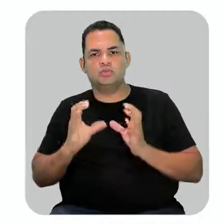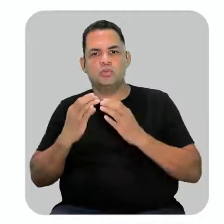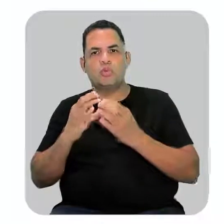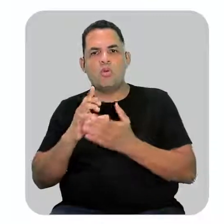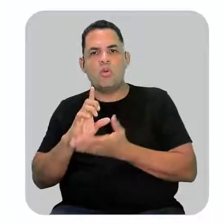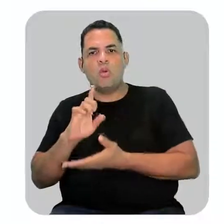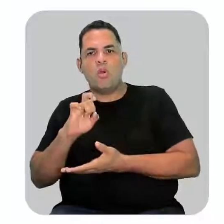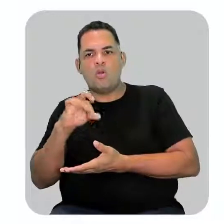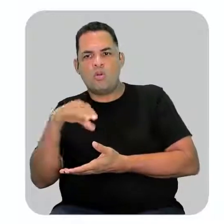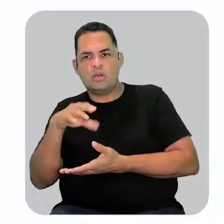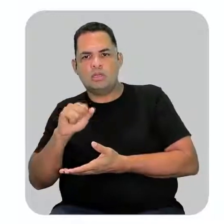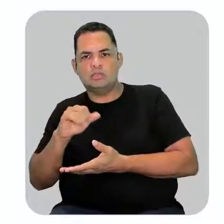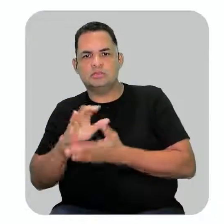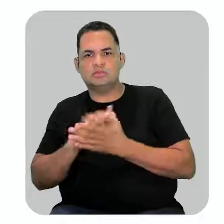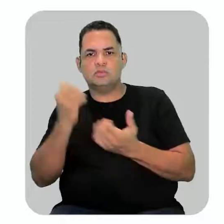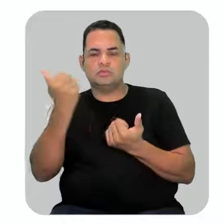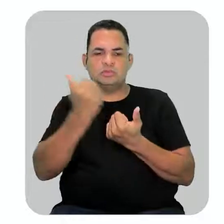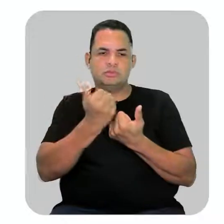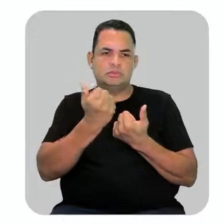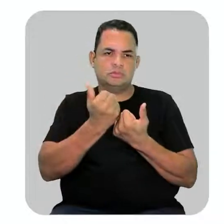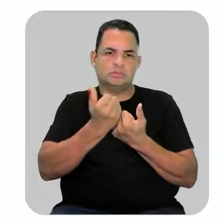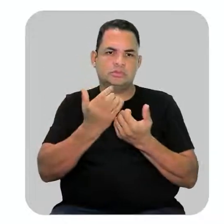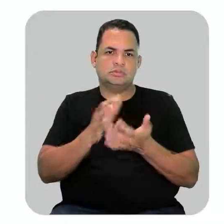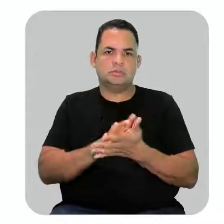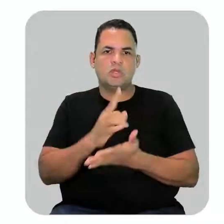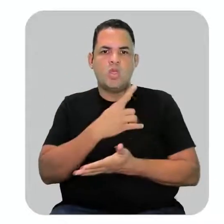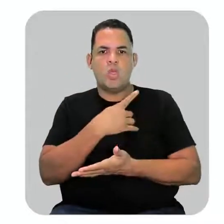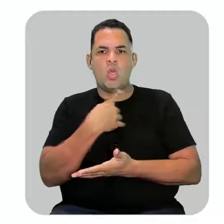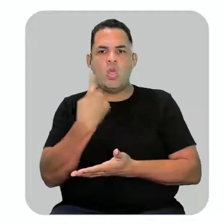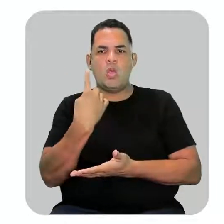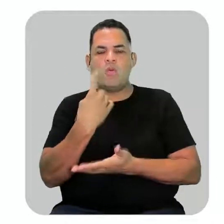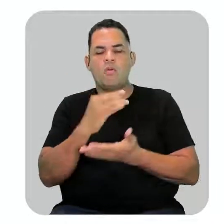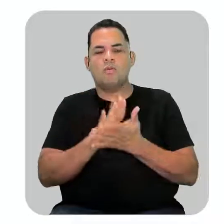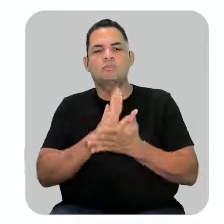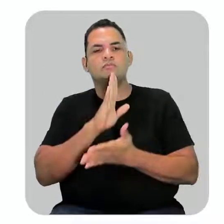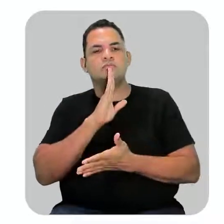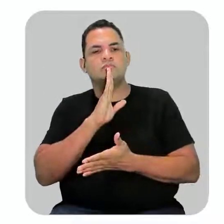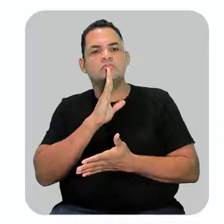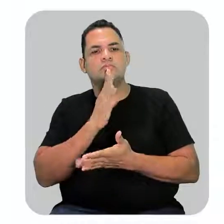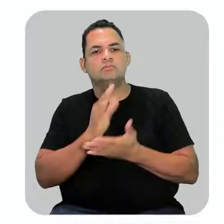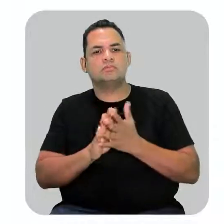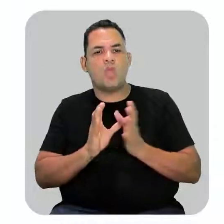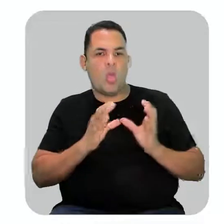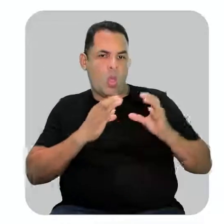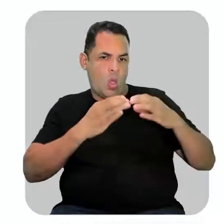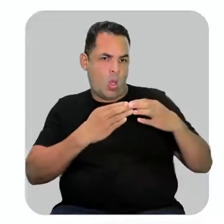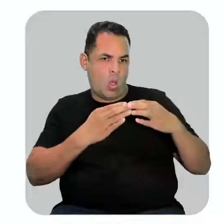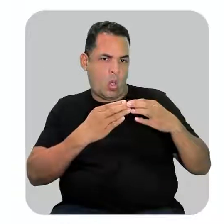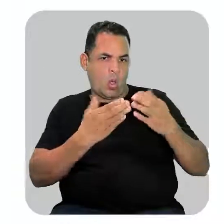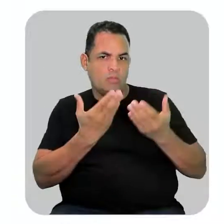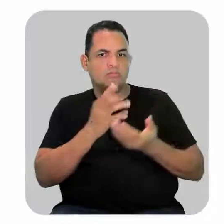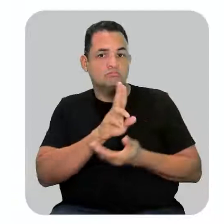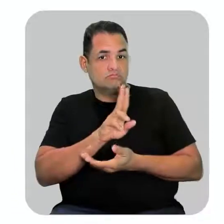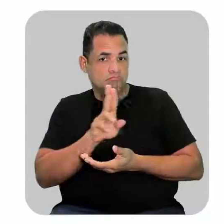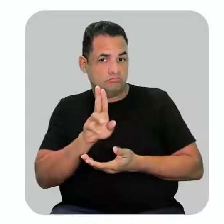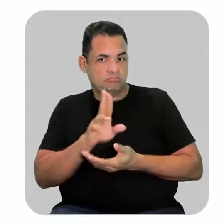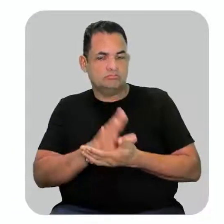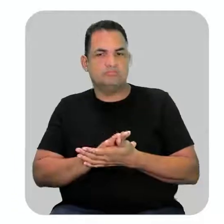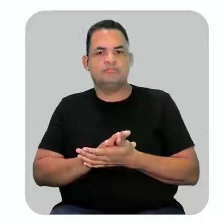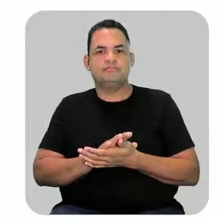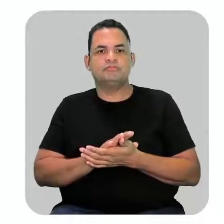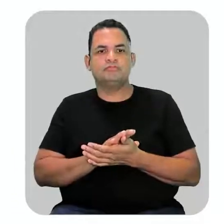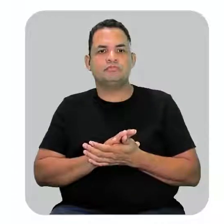grupos substituintes. Olha, gente, nós vamos conhecer esses grupos por esses nomes, tá?